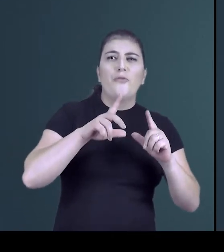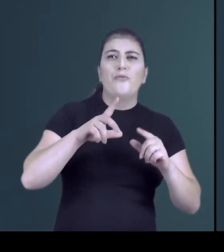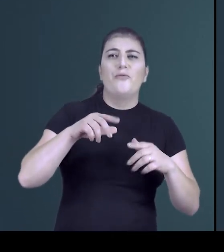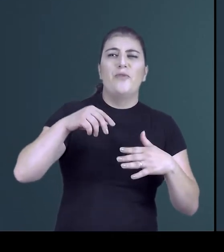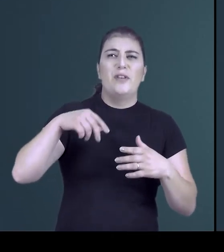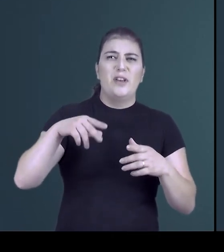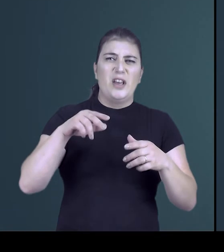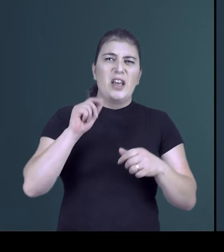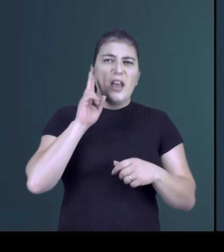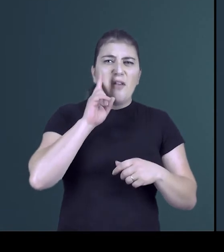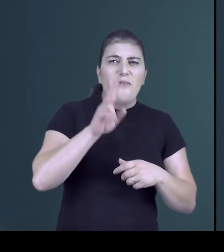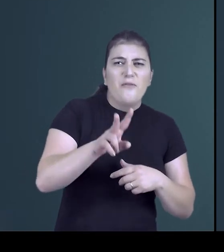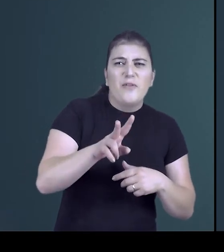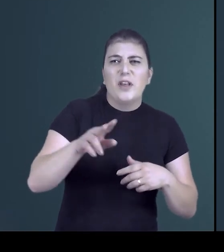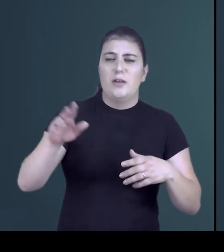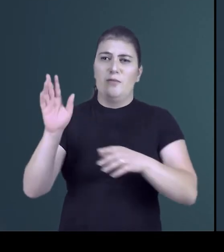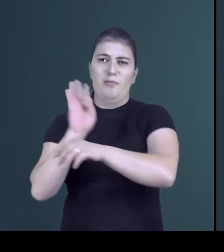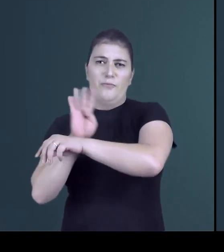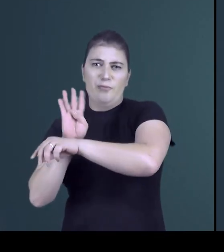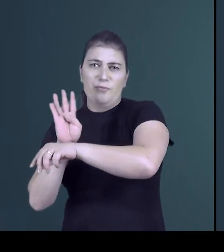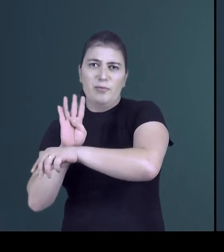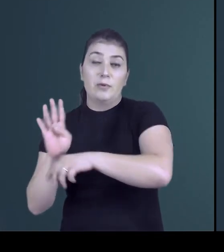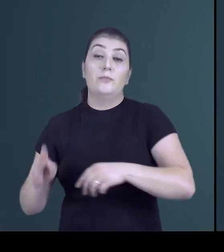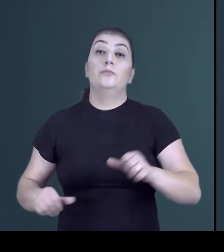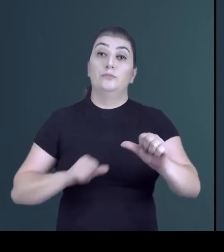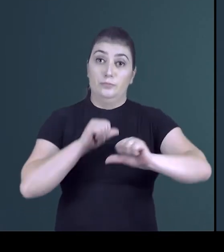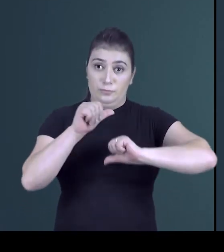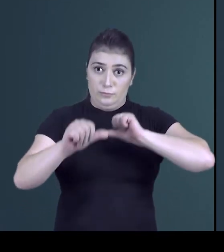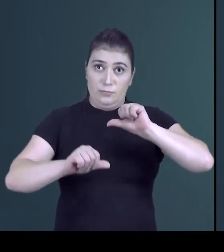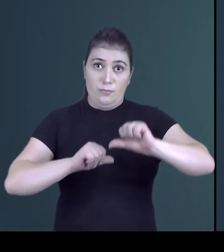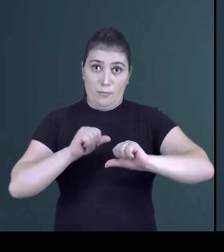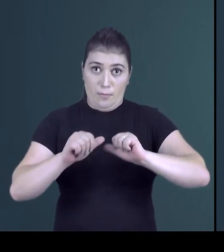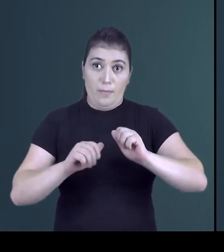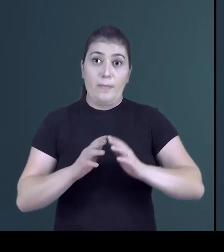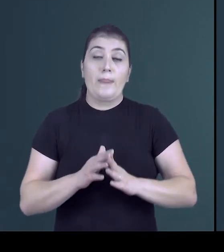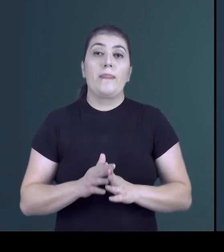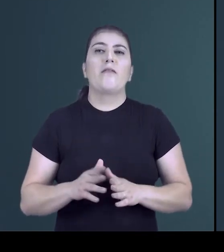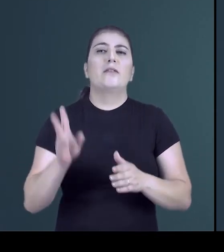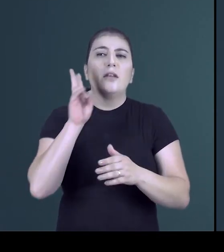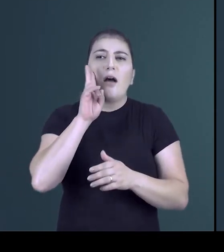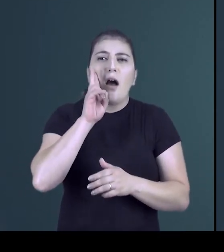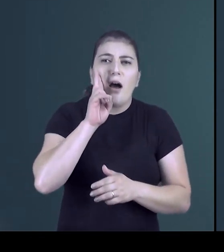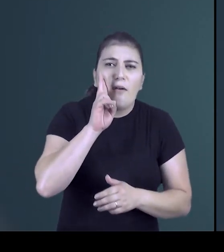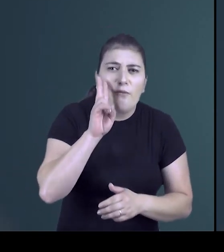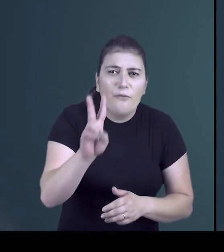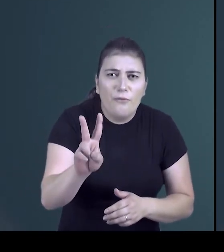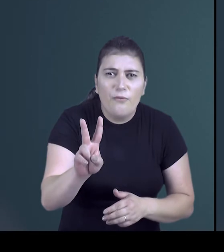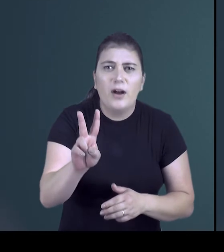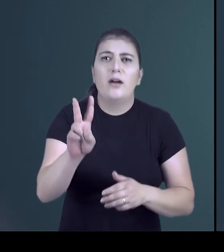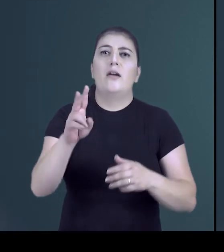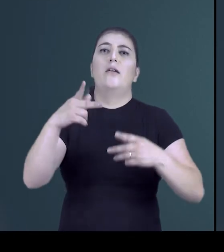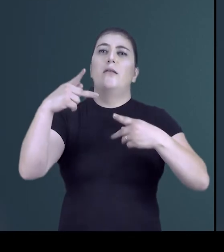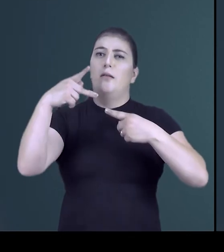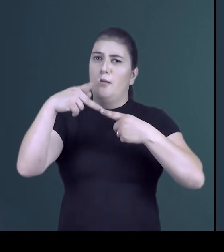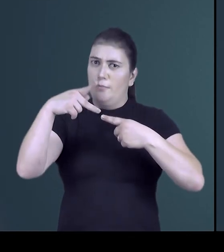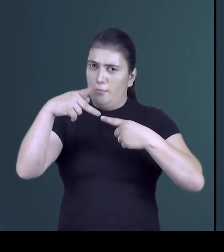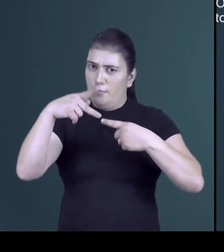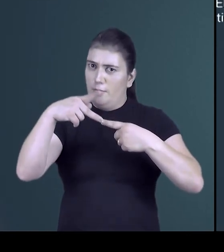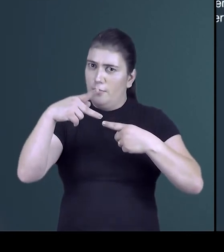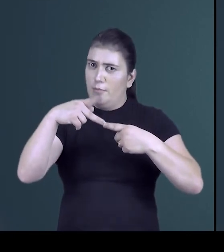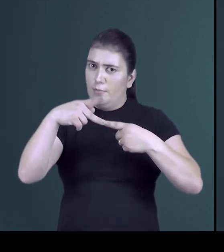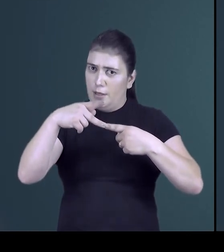questão de regência da transitividade desse verbo. Então, temos o sentido de ver, sempre com preposição.